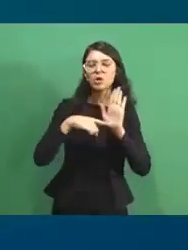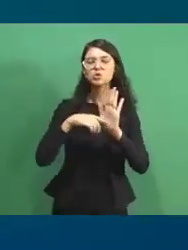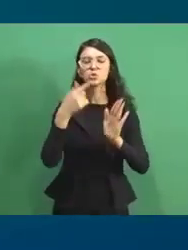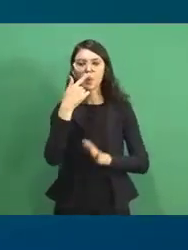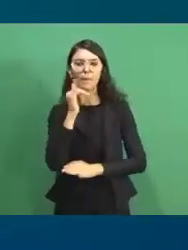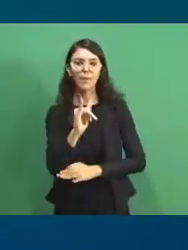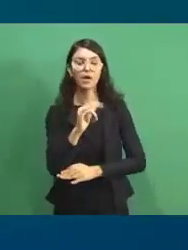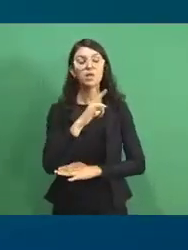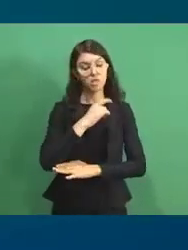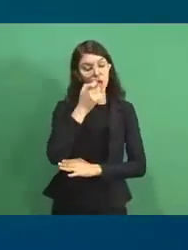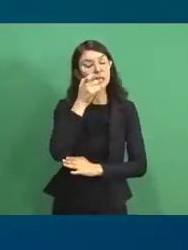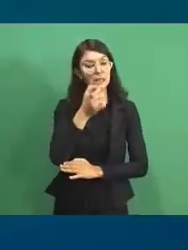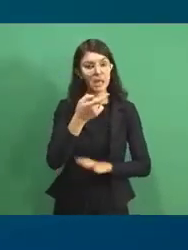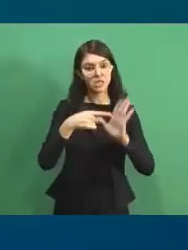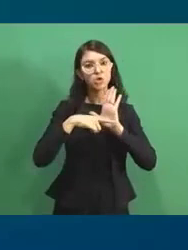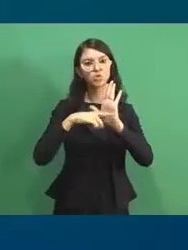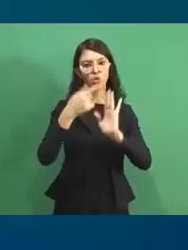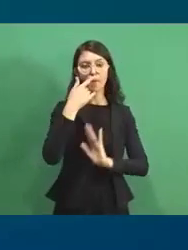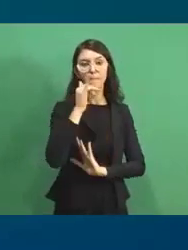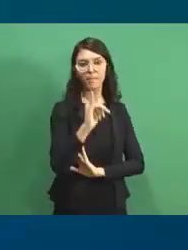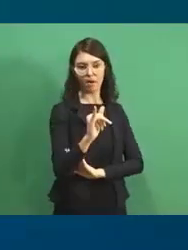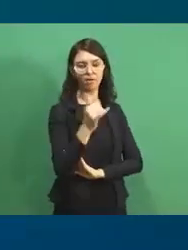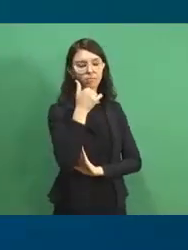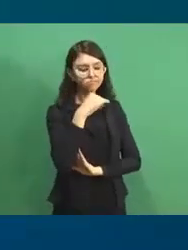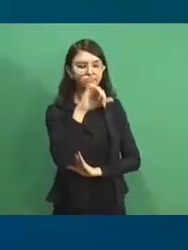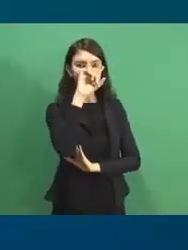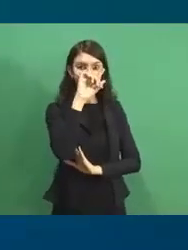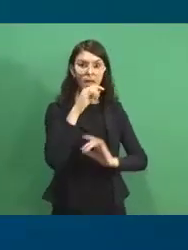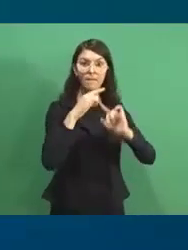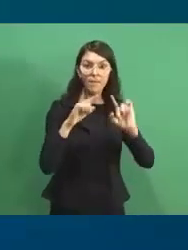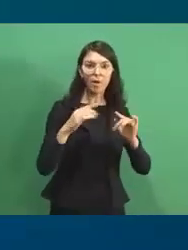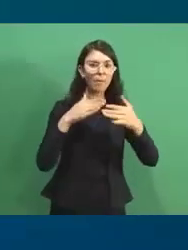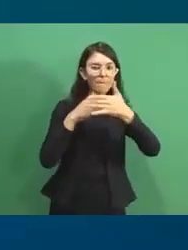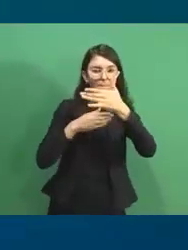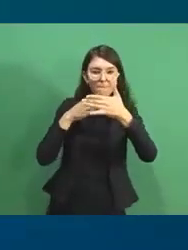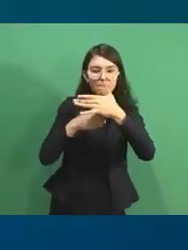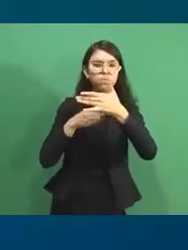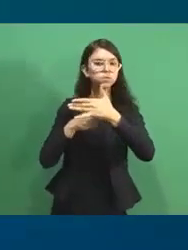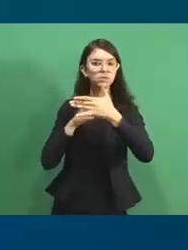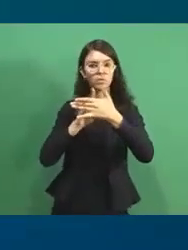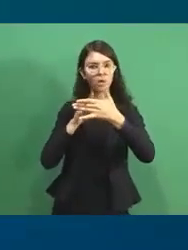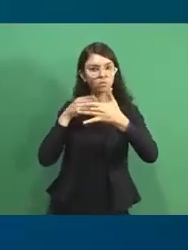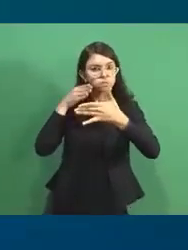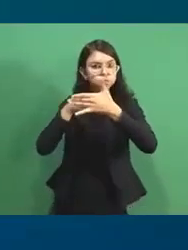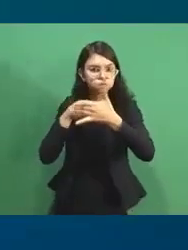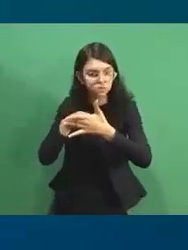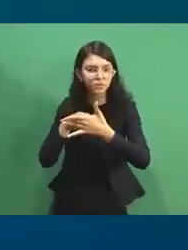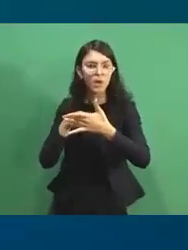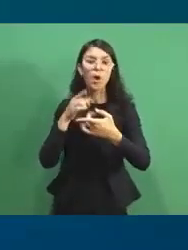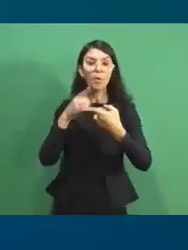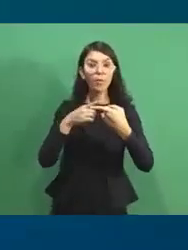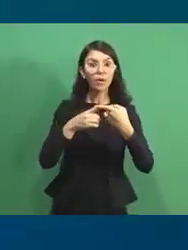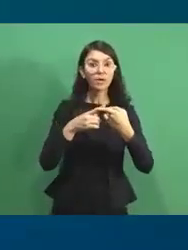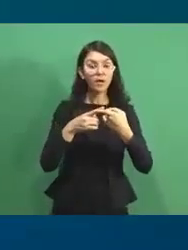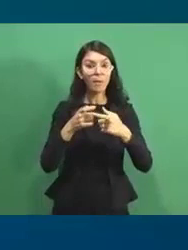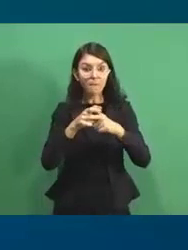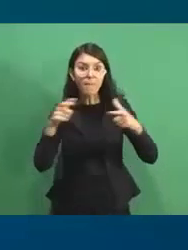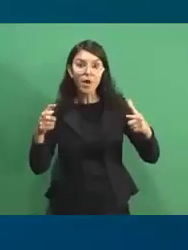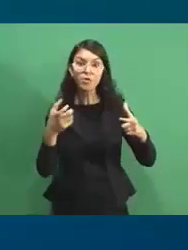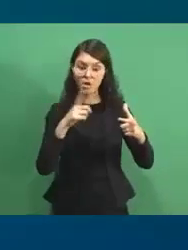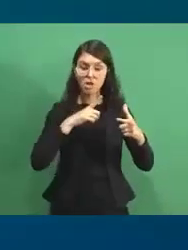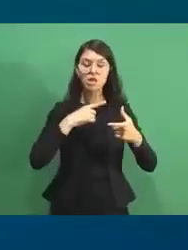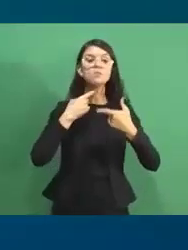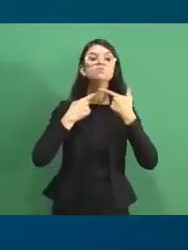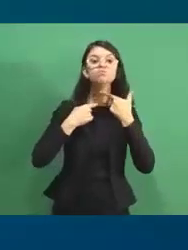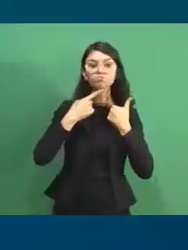maioria tem esse interesse de ajudar os pais, né? Então, não é uma barreira tão grande quanto a gente imaginou que seria, porque a maioria deles, realmente,